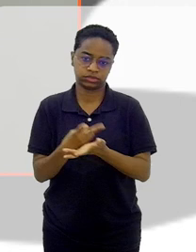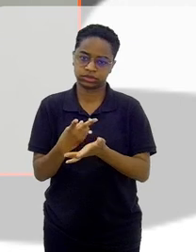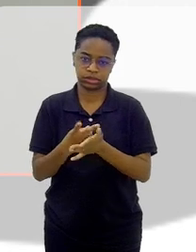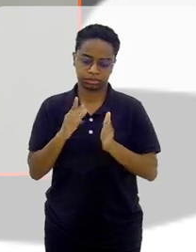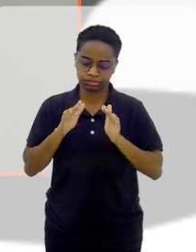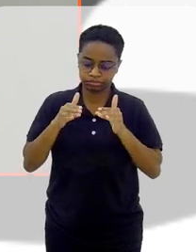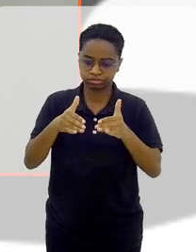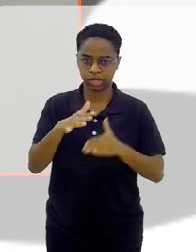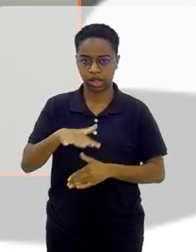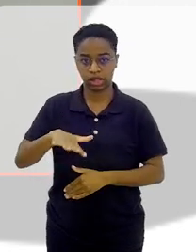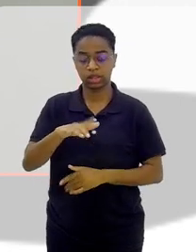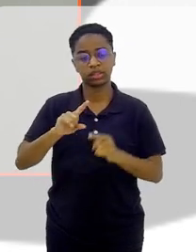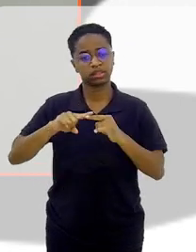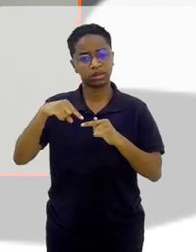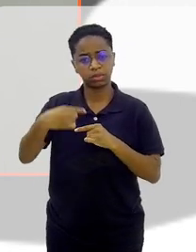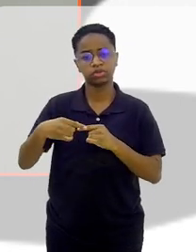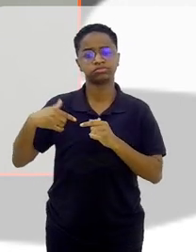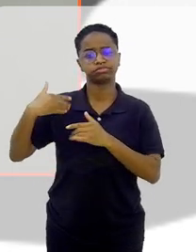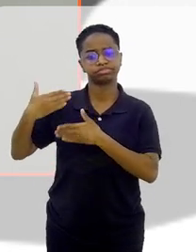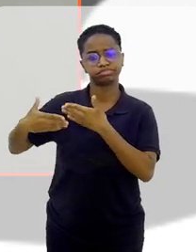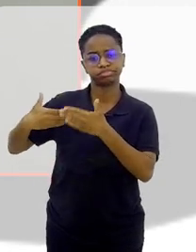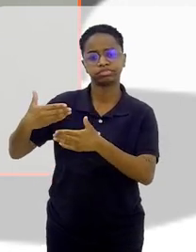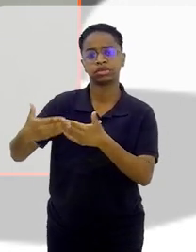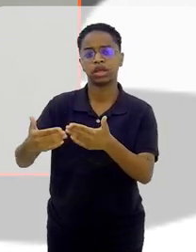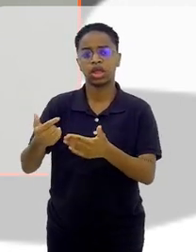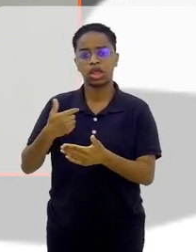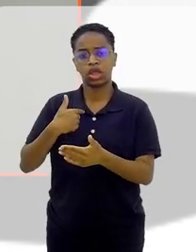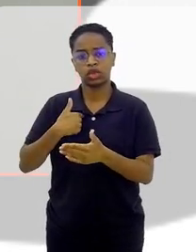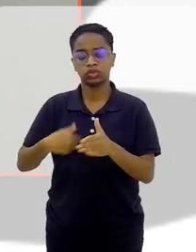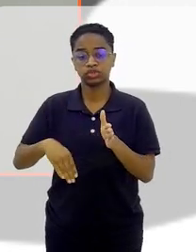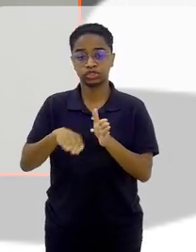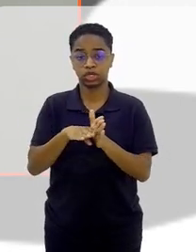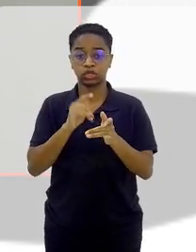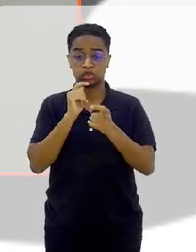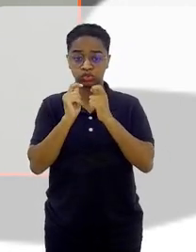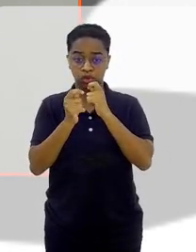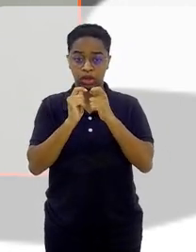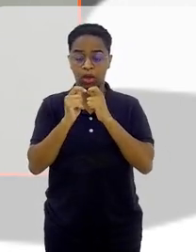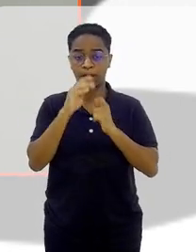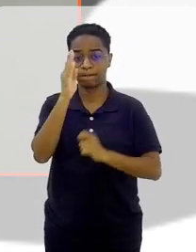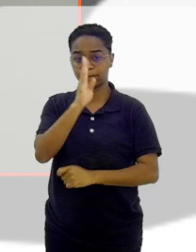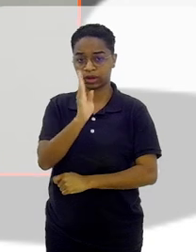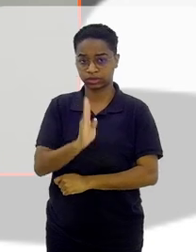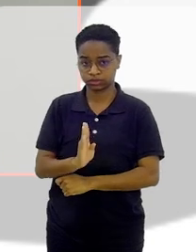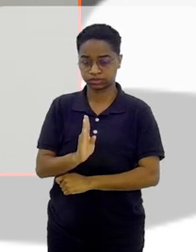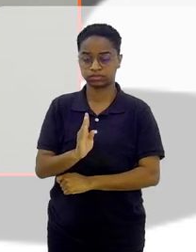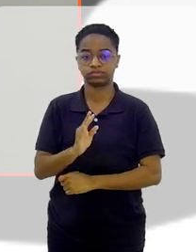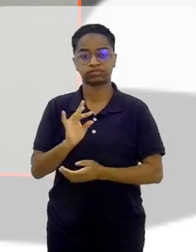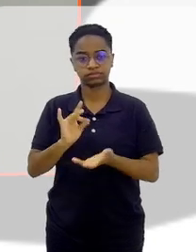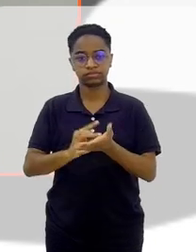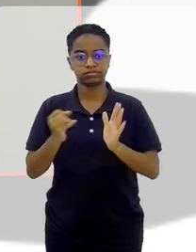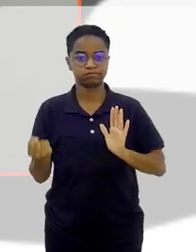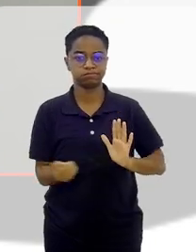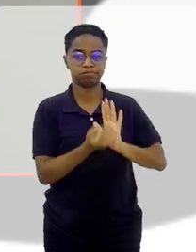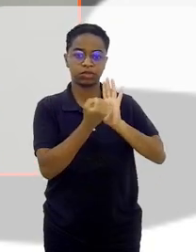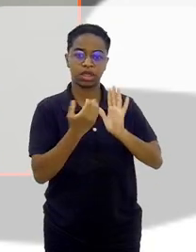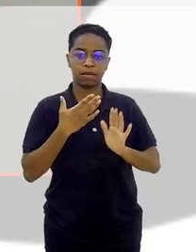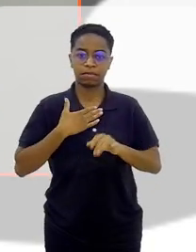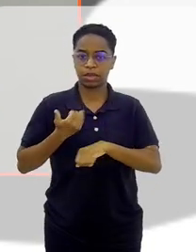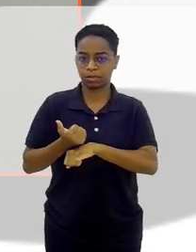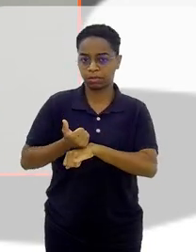E dali eu fui avançando. Depois eu cheguei no Jornal do Brasil. O Jornal do Brasil é um grande marco na minha carreira.